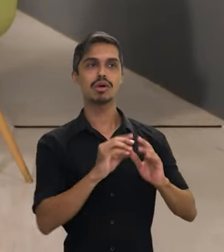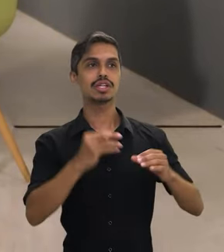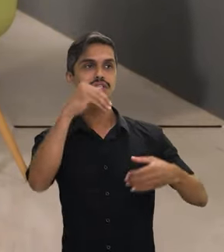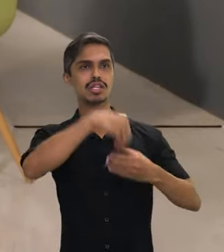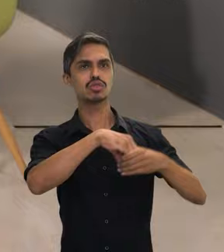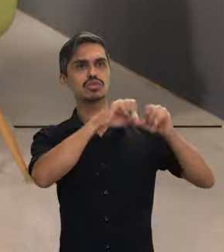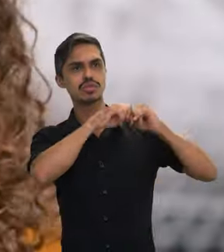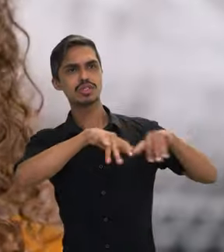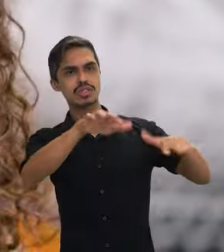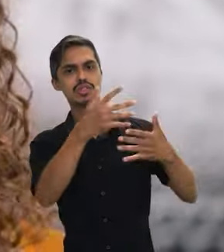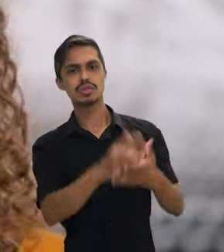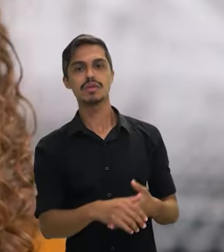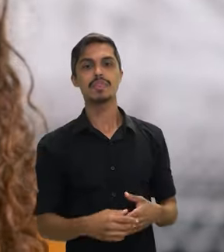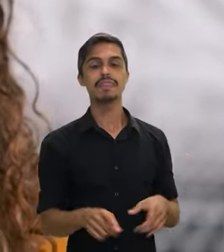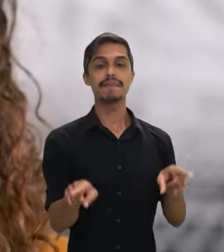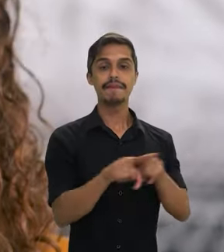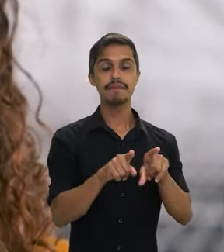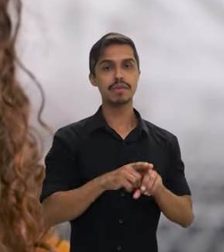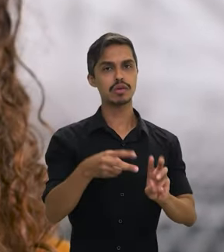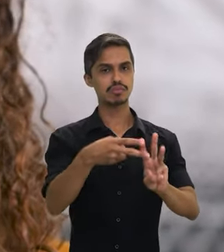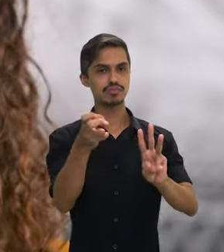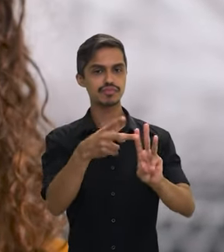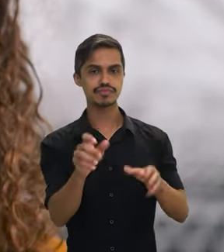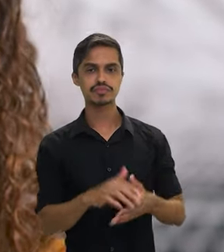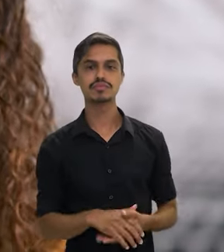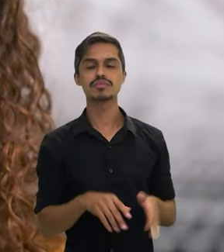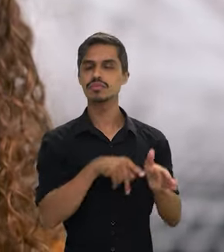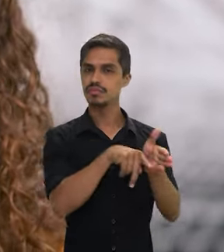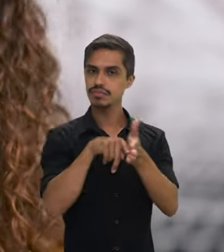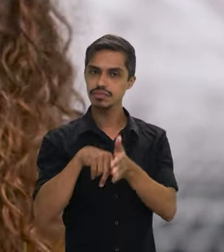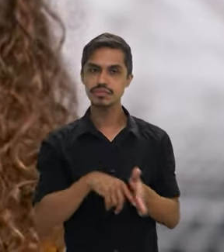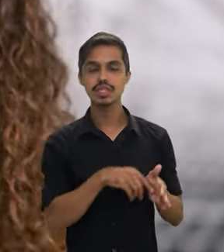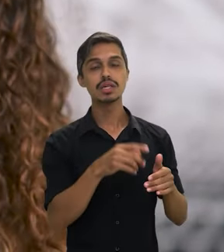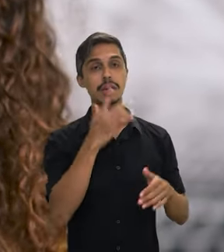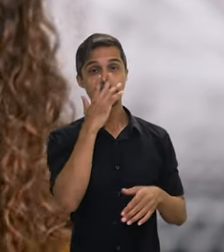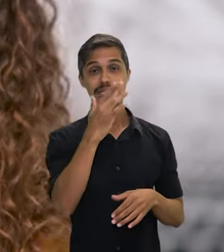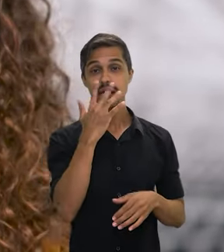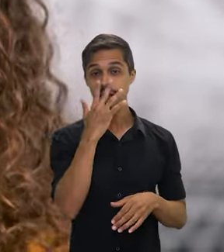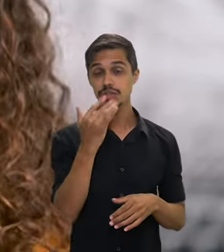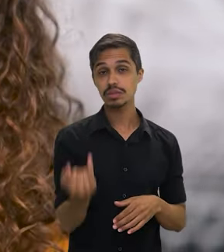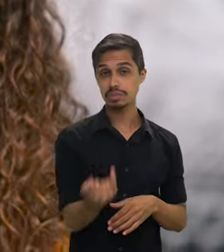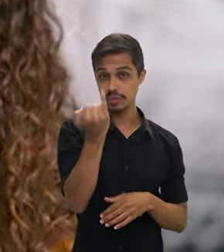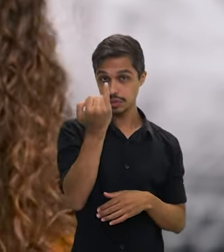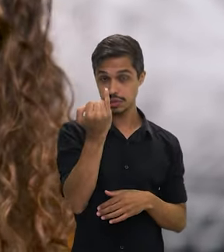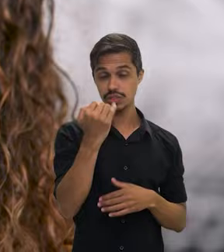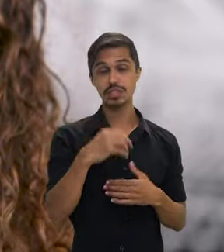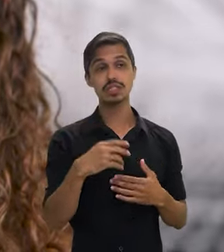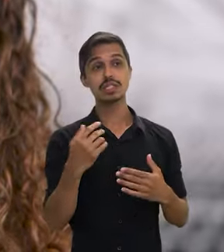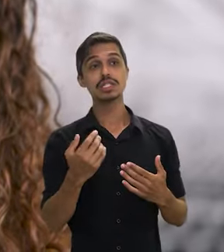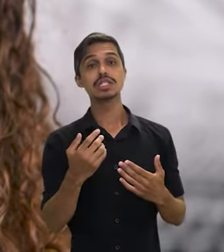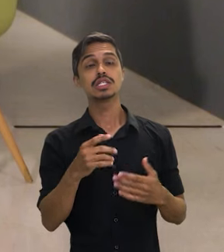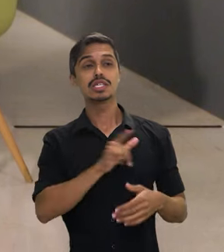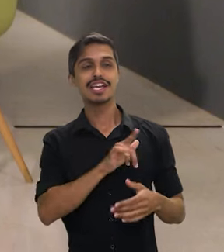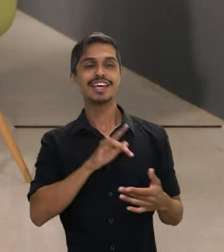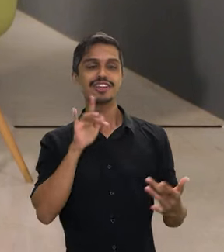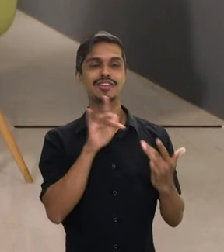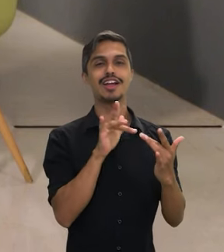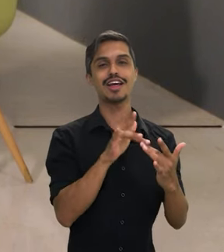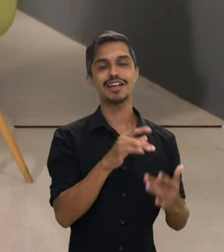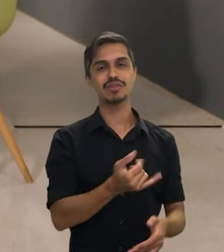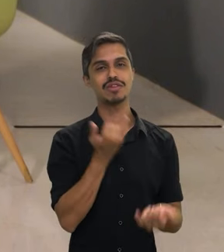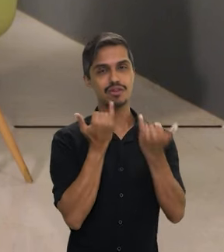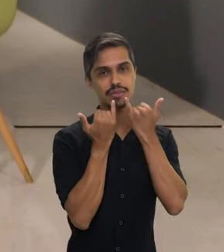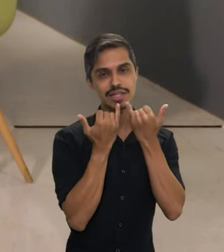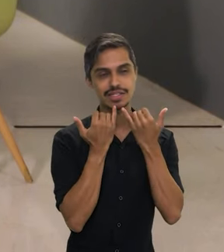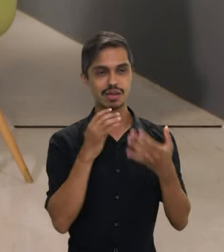país, e também o indígena. Mas eu acho que tem mais acesso à informação agora. Eu acho que a gente também